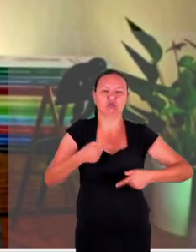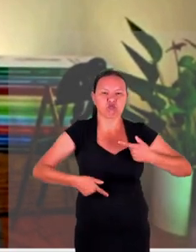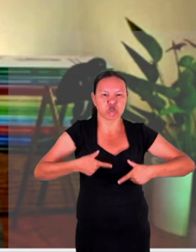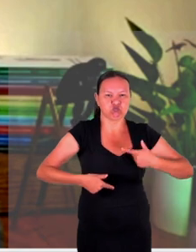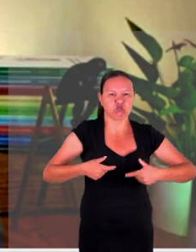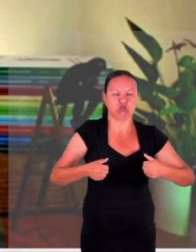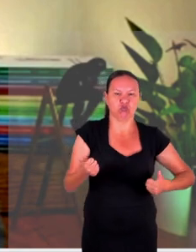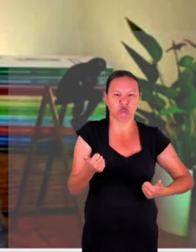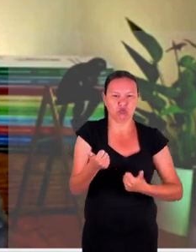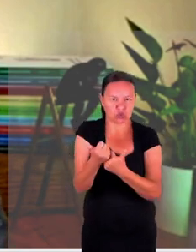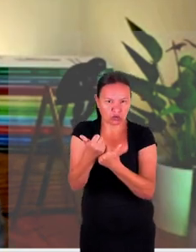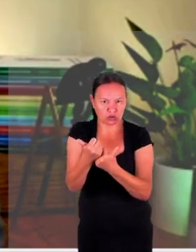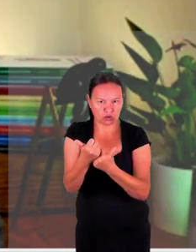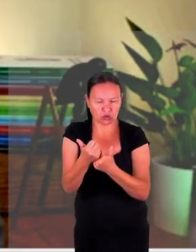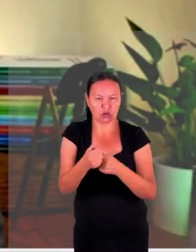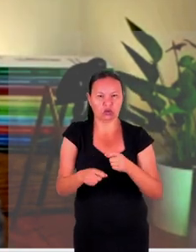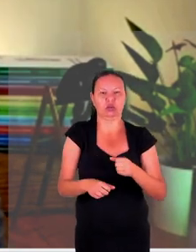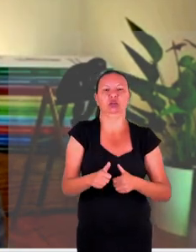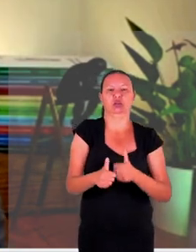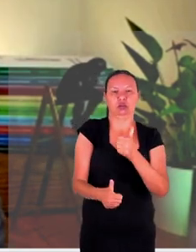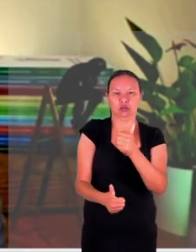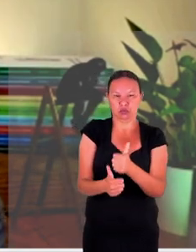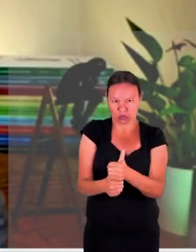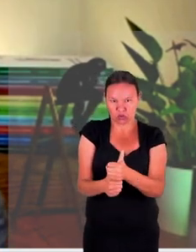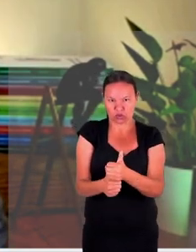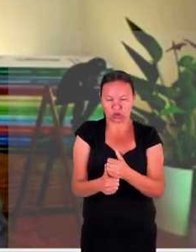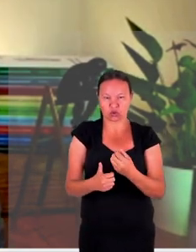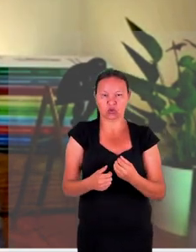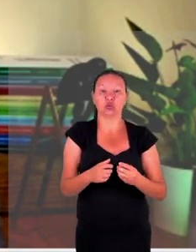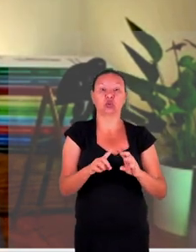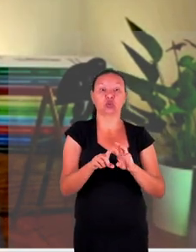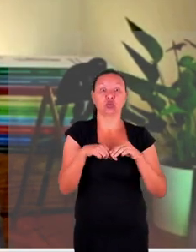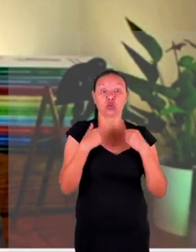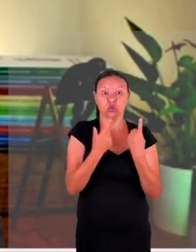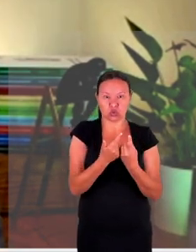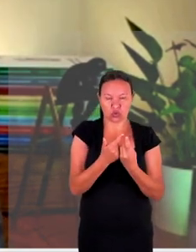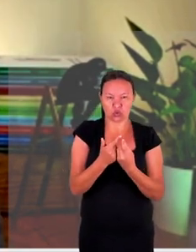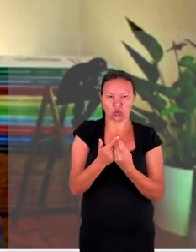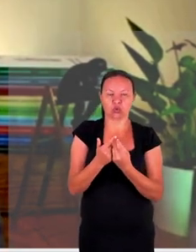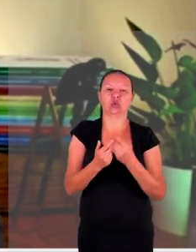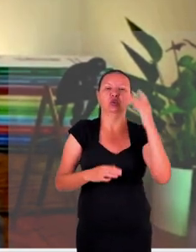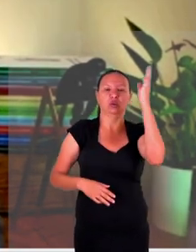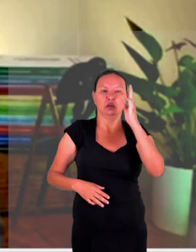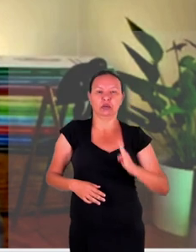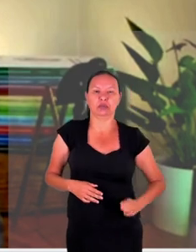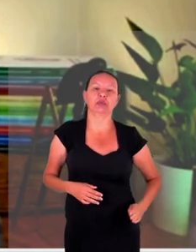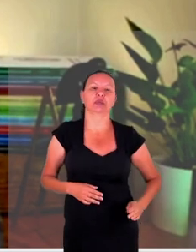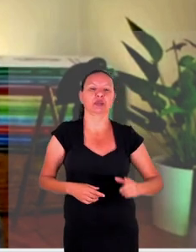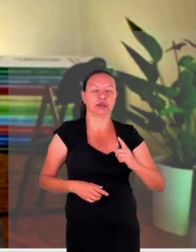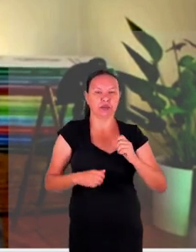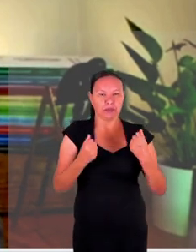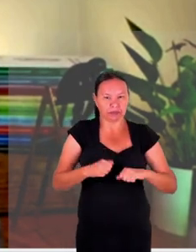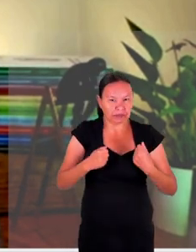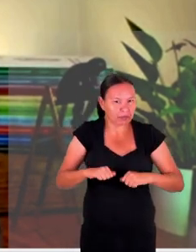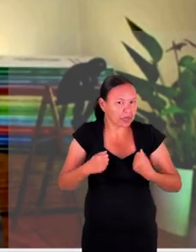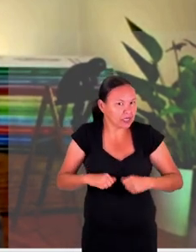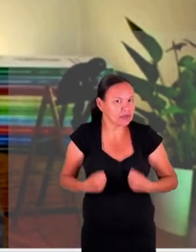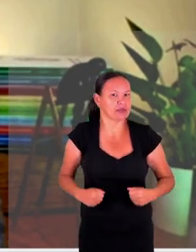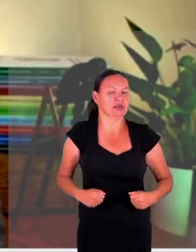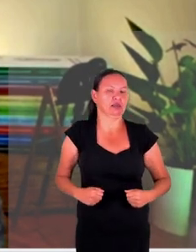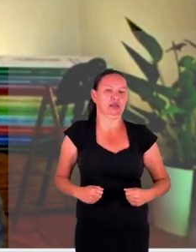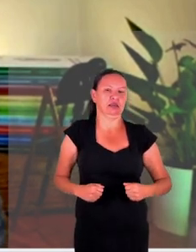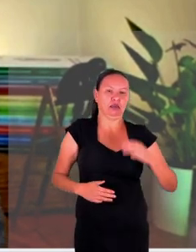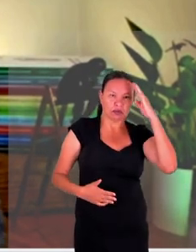acabam se encontrando em um outro ambiente vamos dizer o caso do Brasil precisam ter que lidar com a